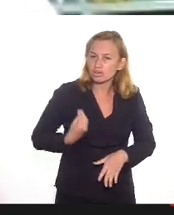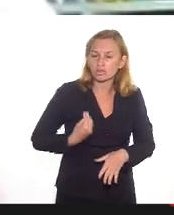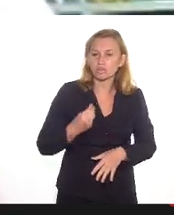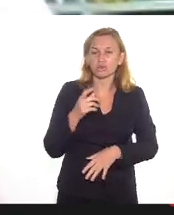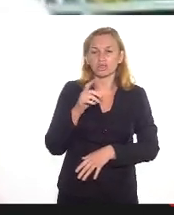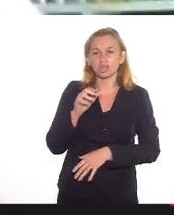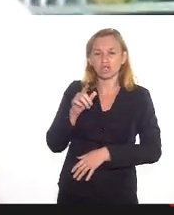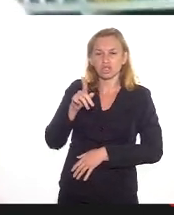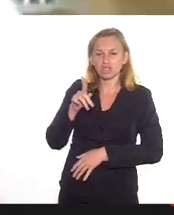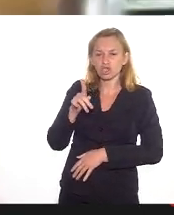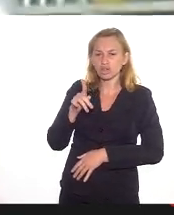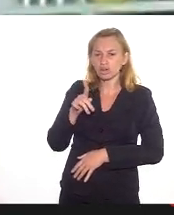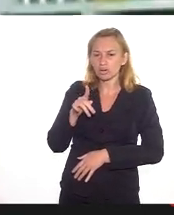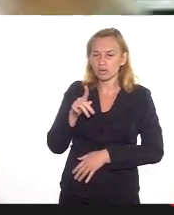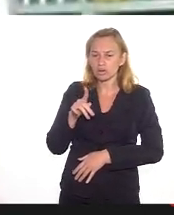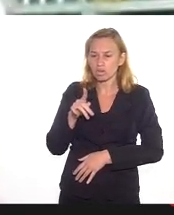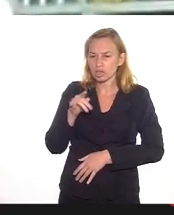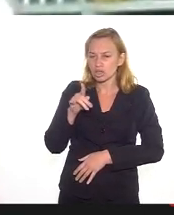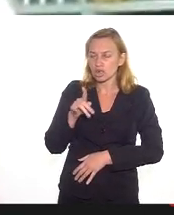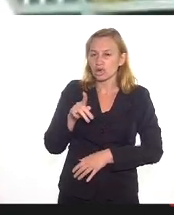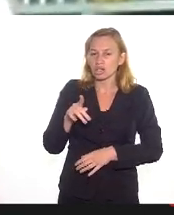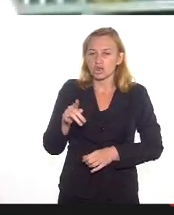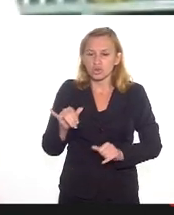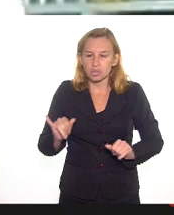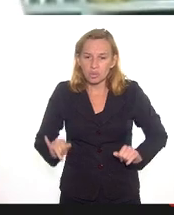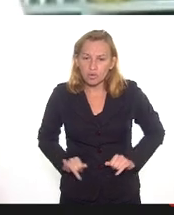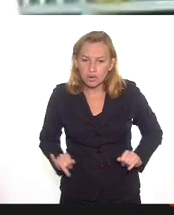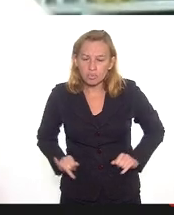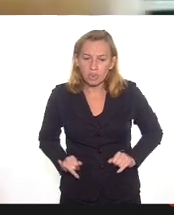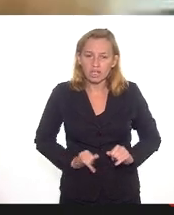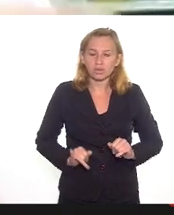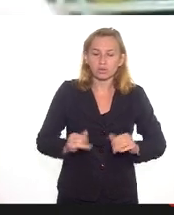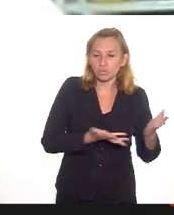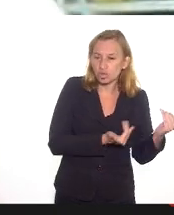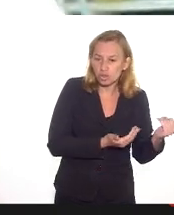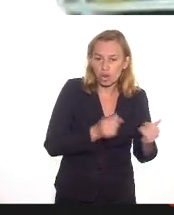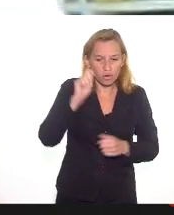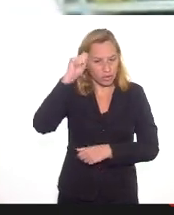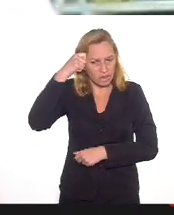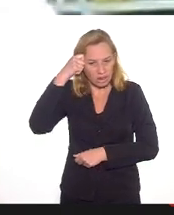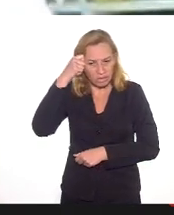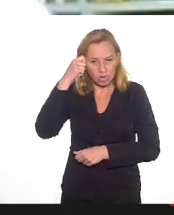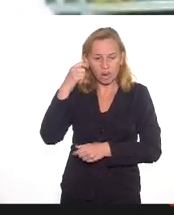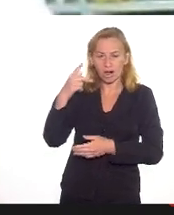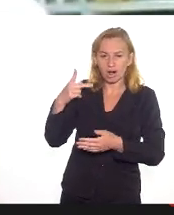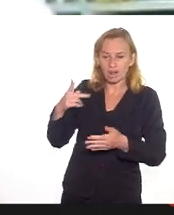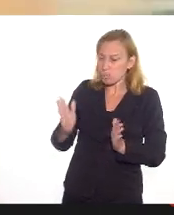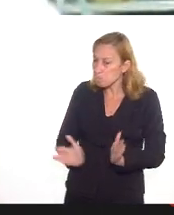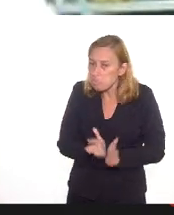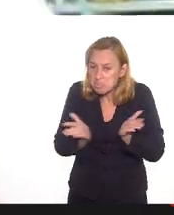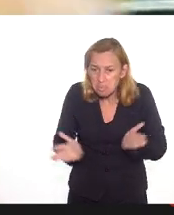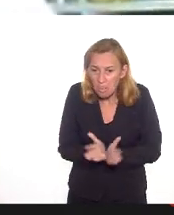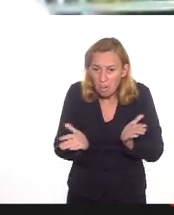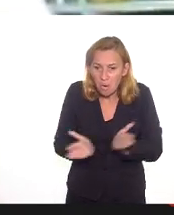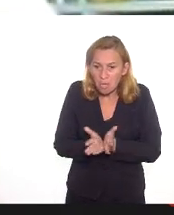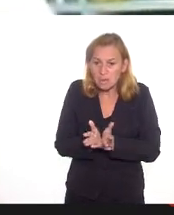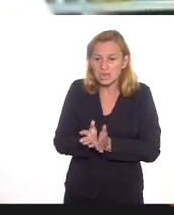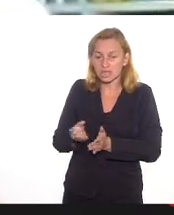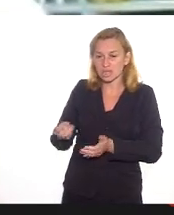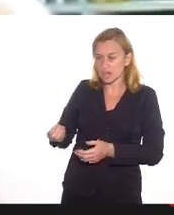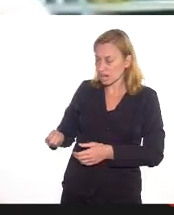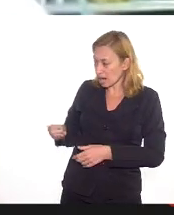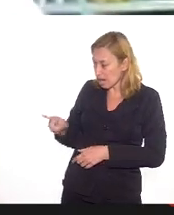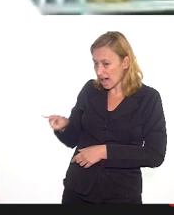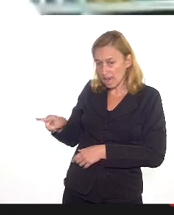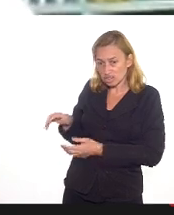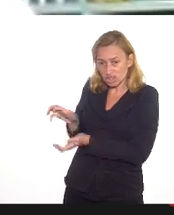juventude negra, pobre, favelada, periférica, como nós vimos no Jacarezinho, nós sabemos que muitos daqueles